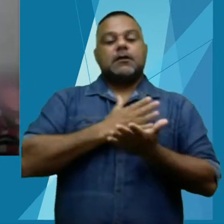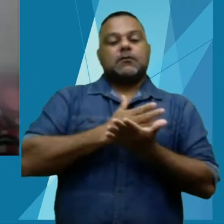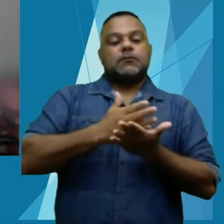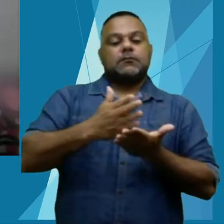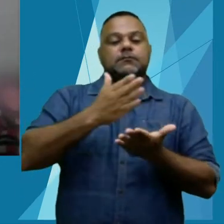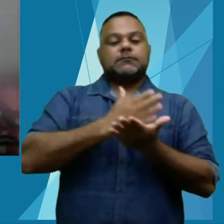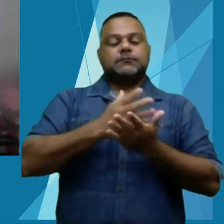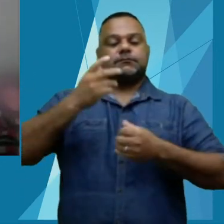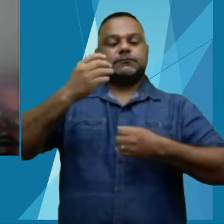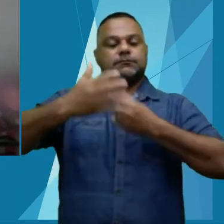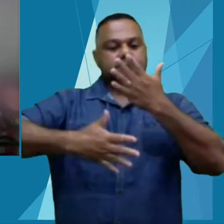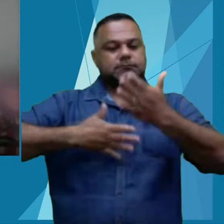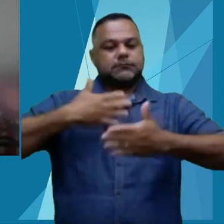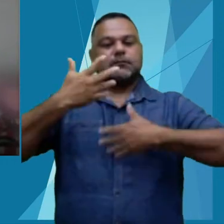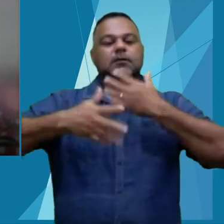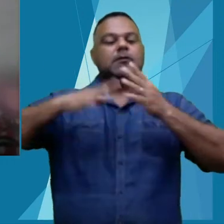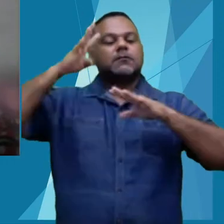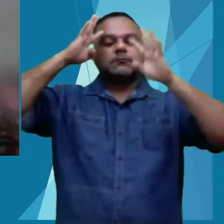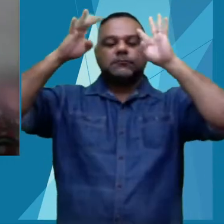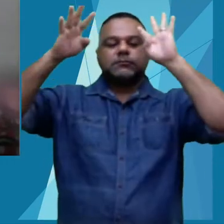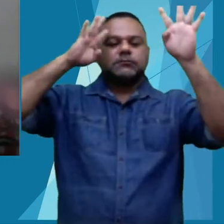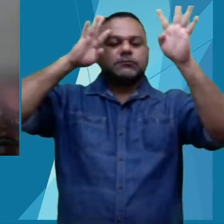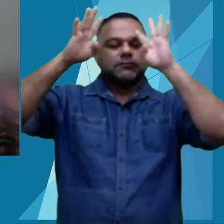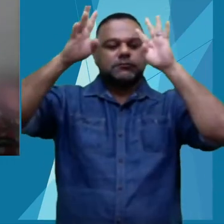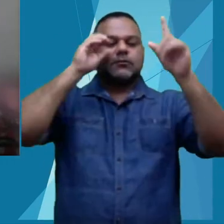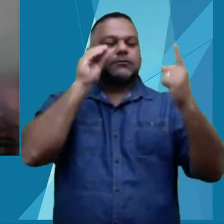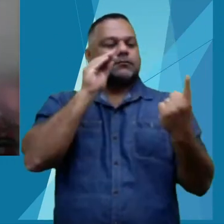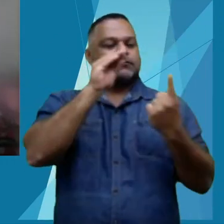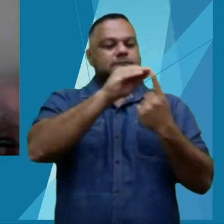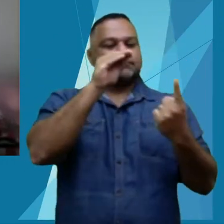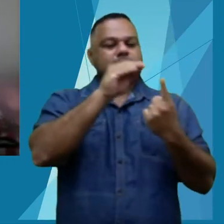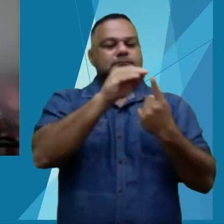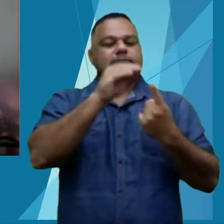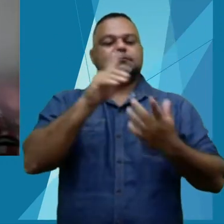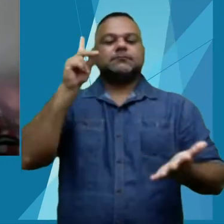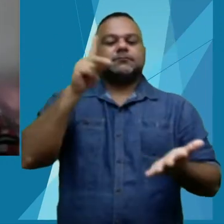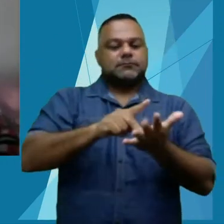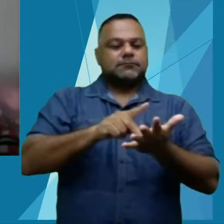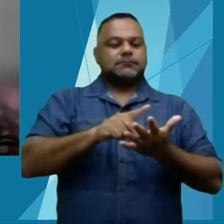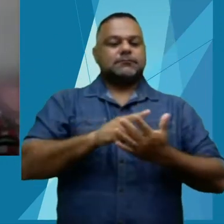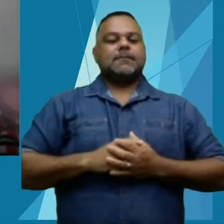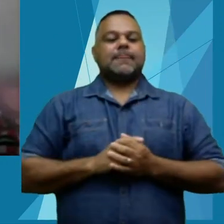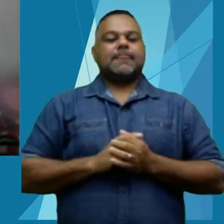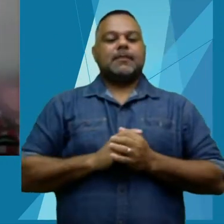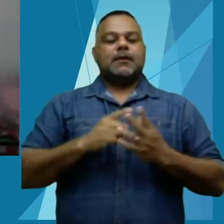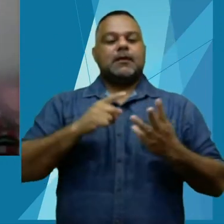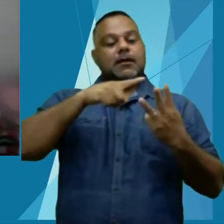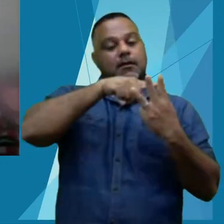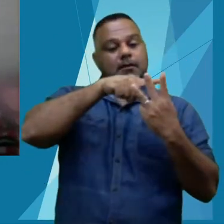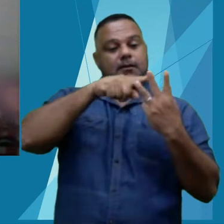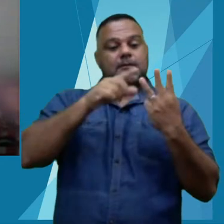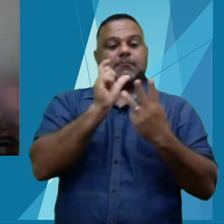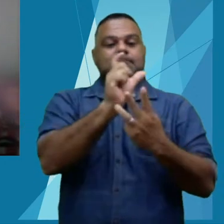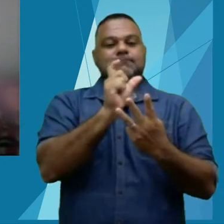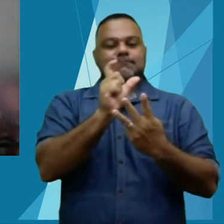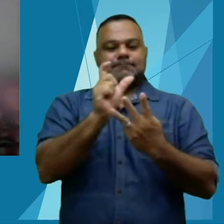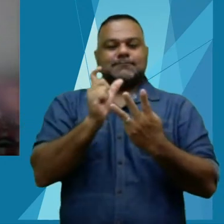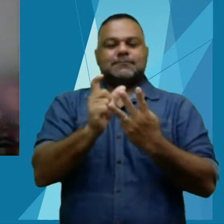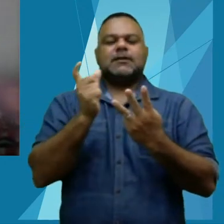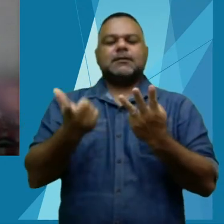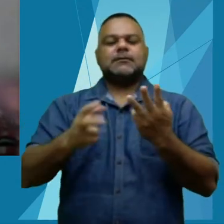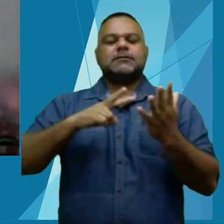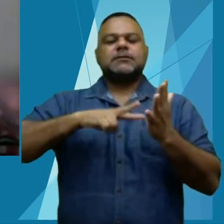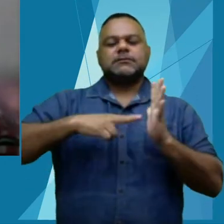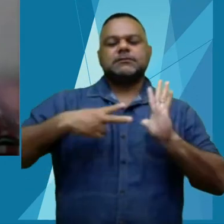falando sobre sonhos, objetivos e realidade. Essas três palavras são muito significativas e